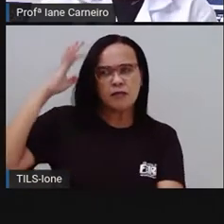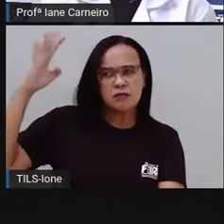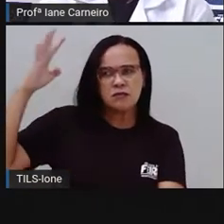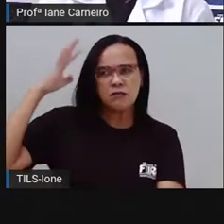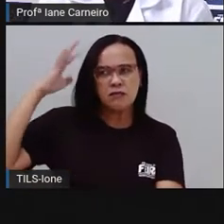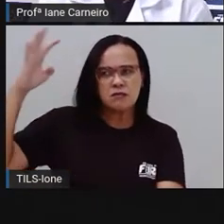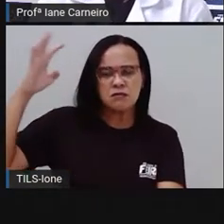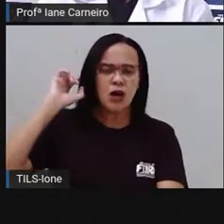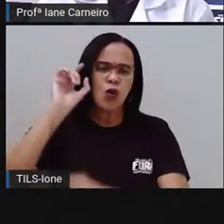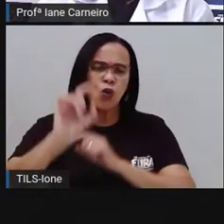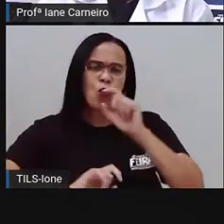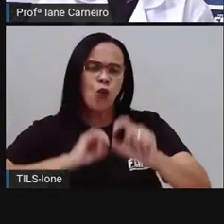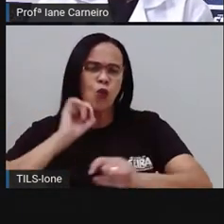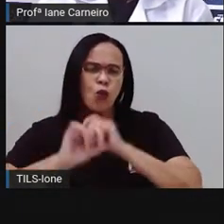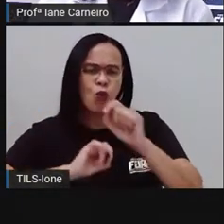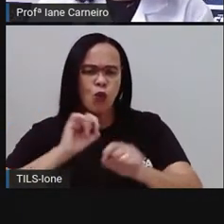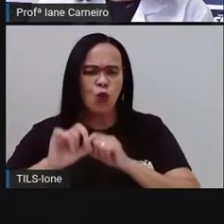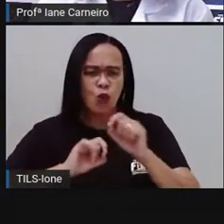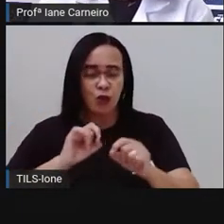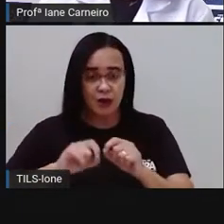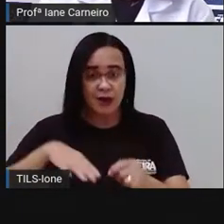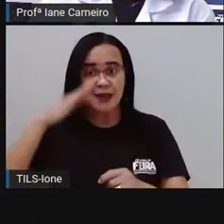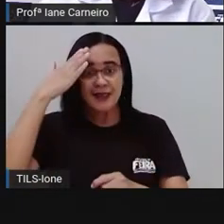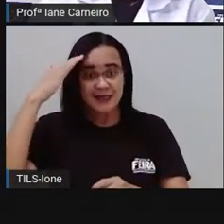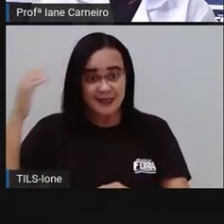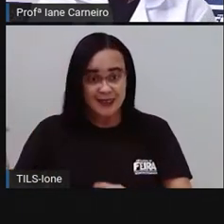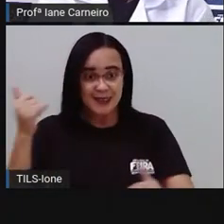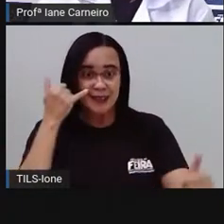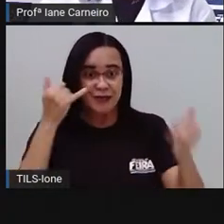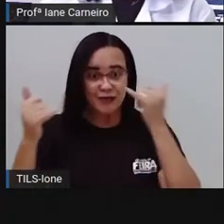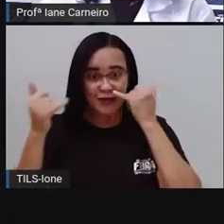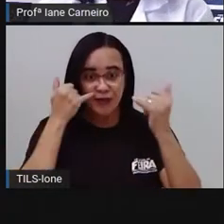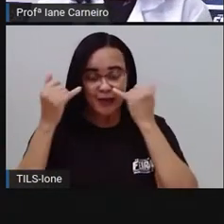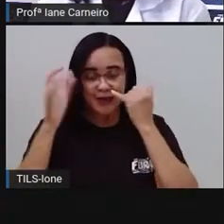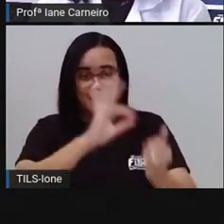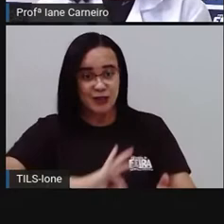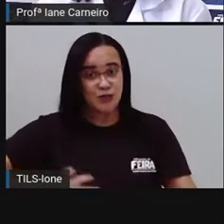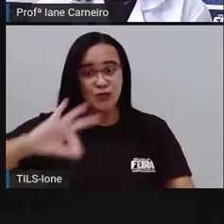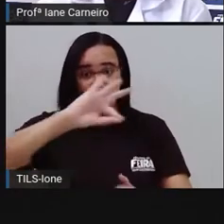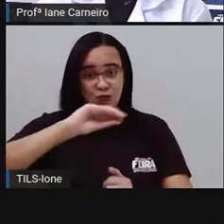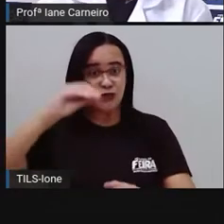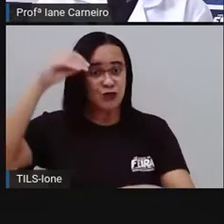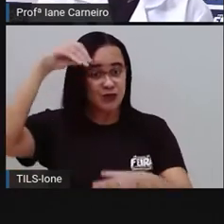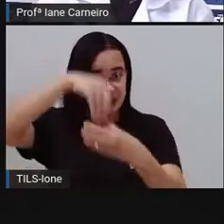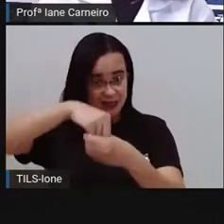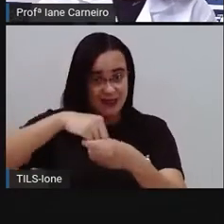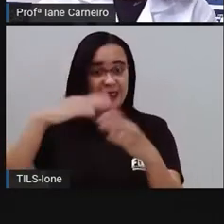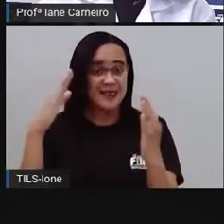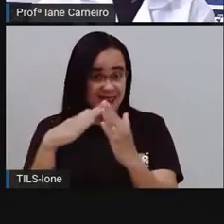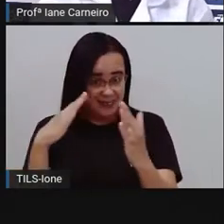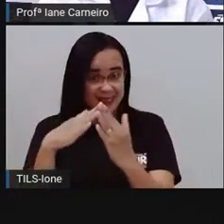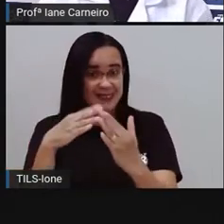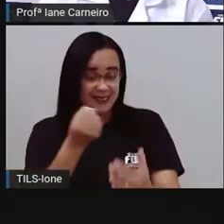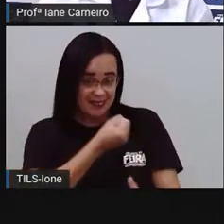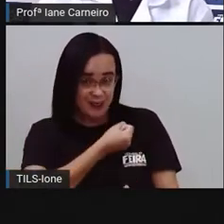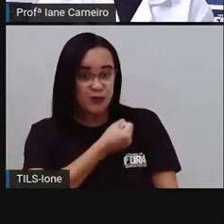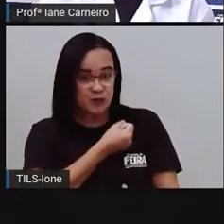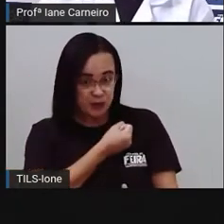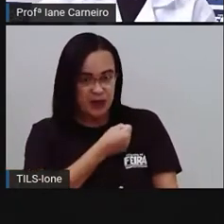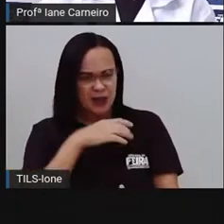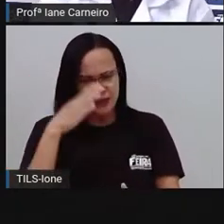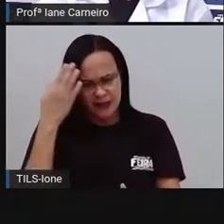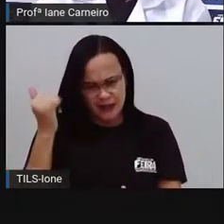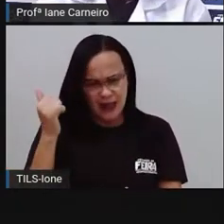aí, né? Se você tem, sabe, todas as informações a respeito da sua casa, tá bom? O número dela, né?